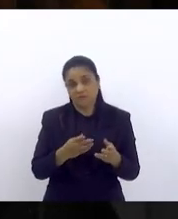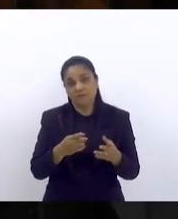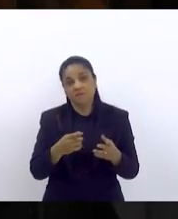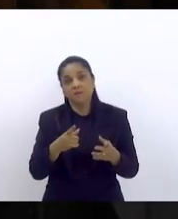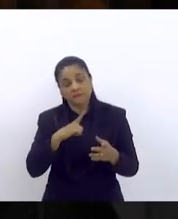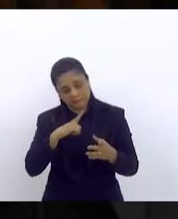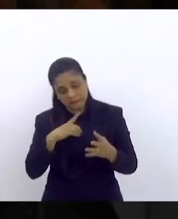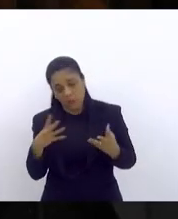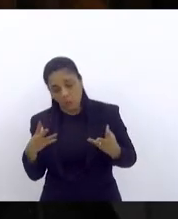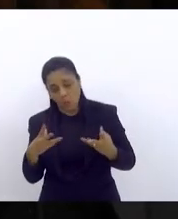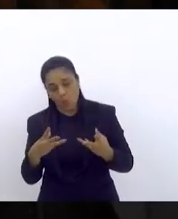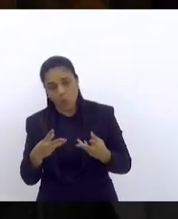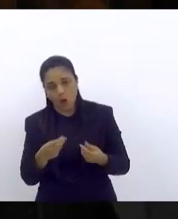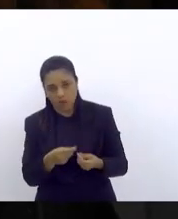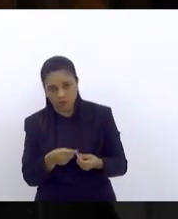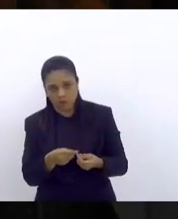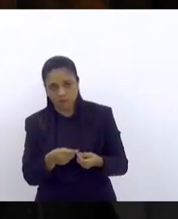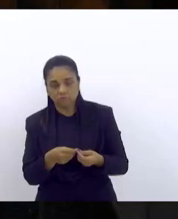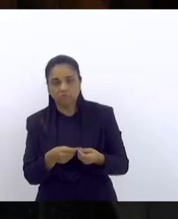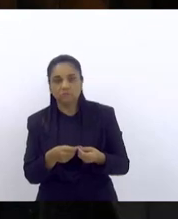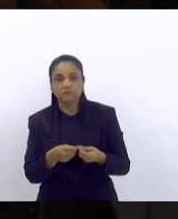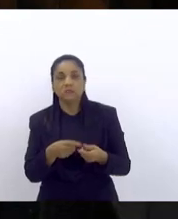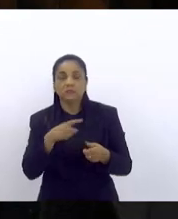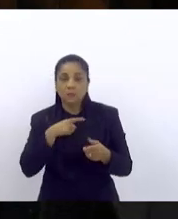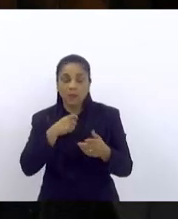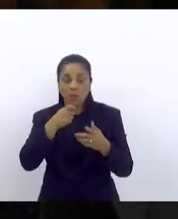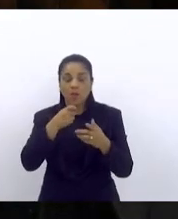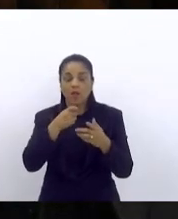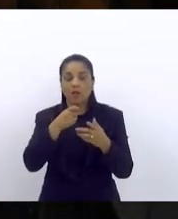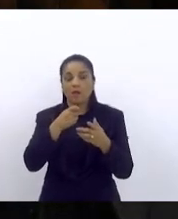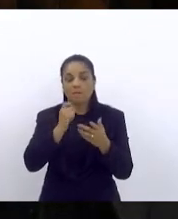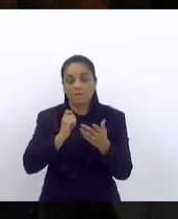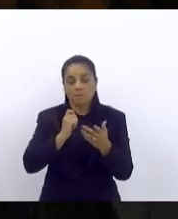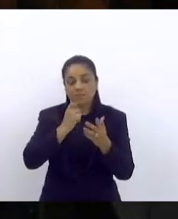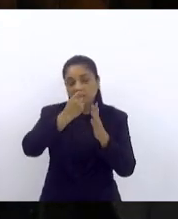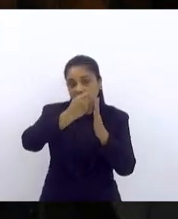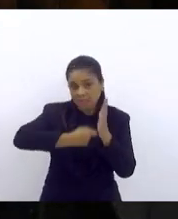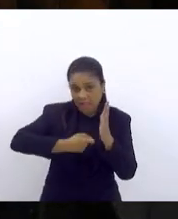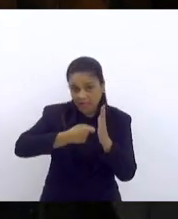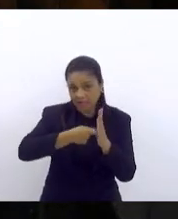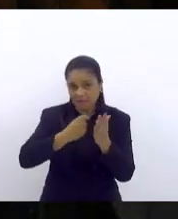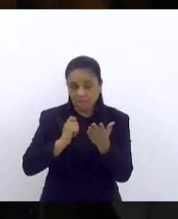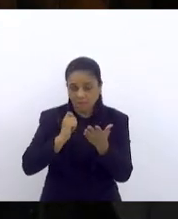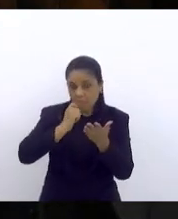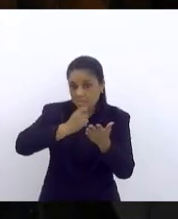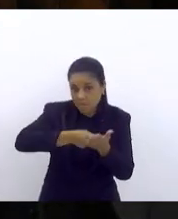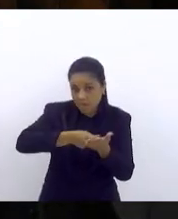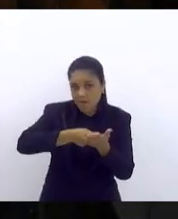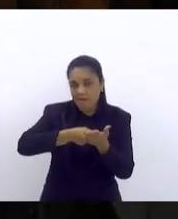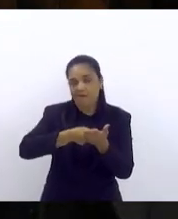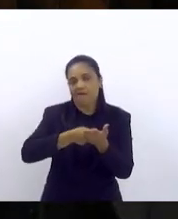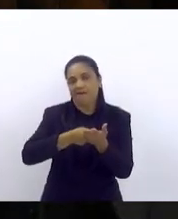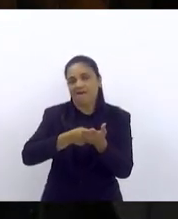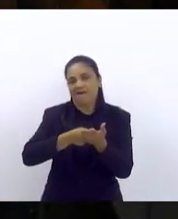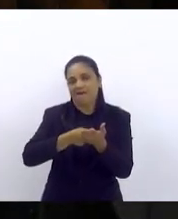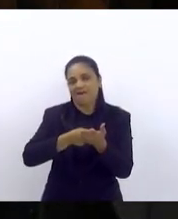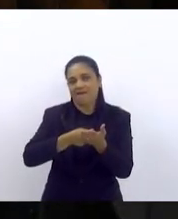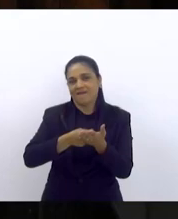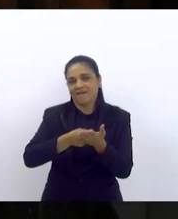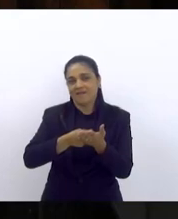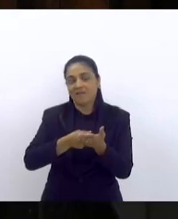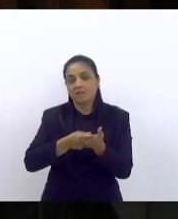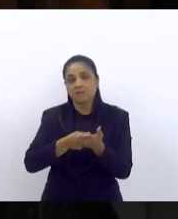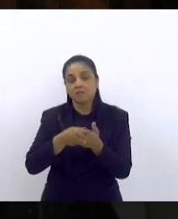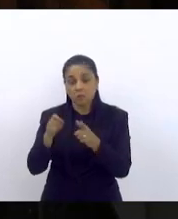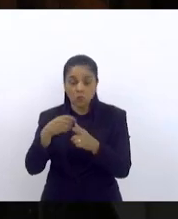que ter qualidade e que tem que ter uma tarifa que seja compatível com o